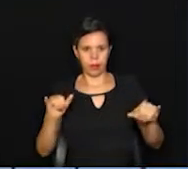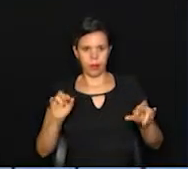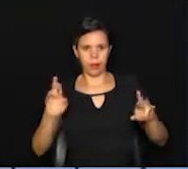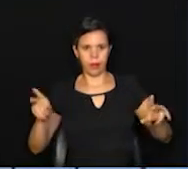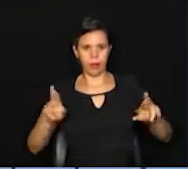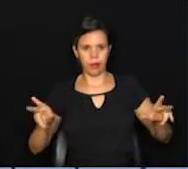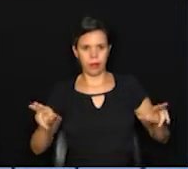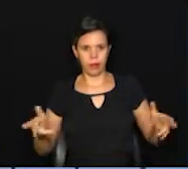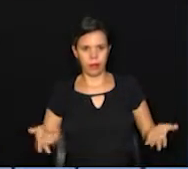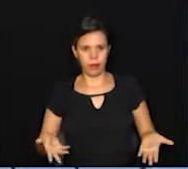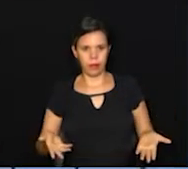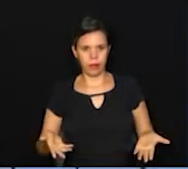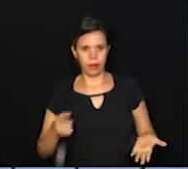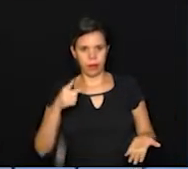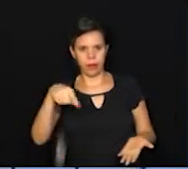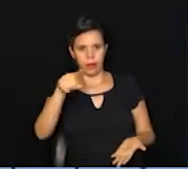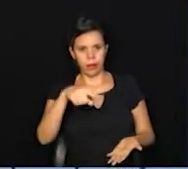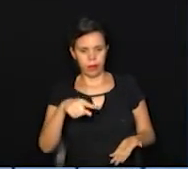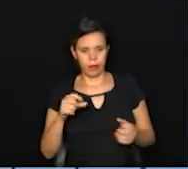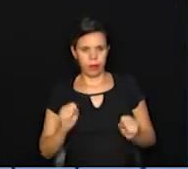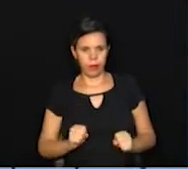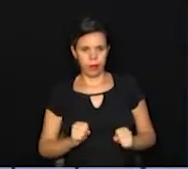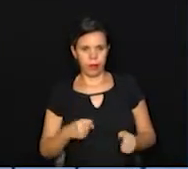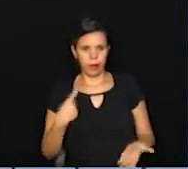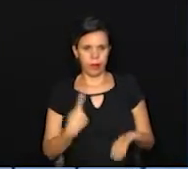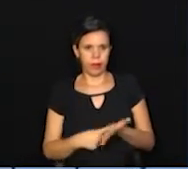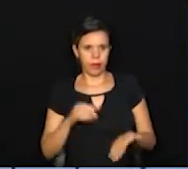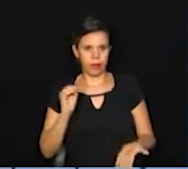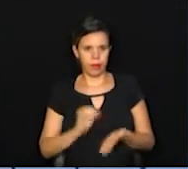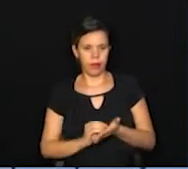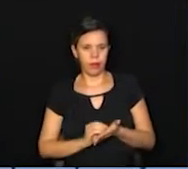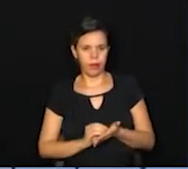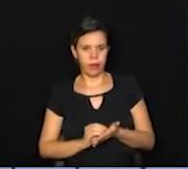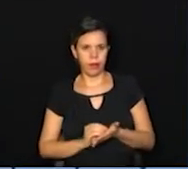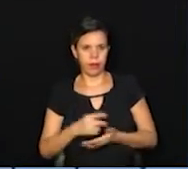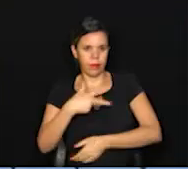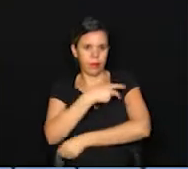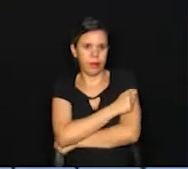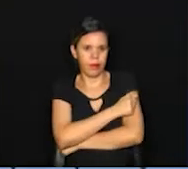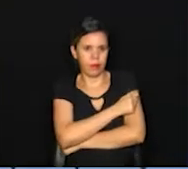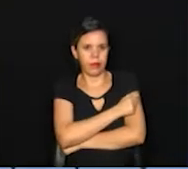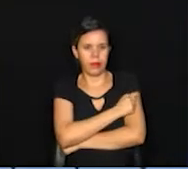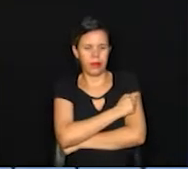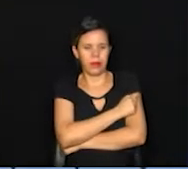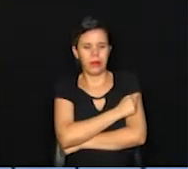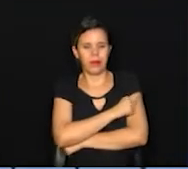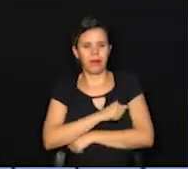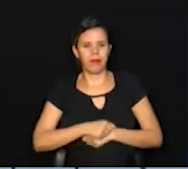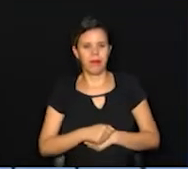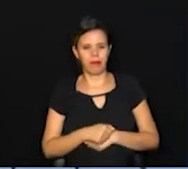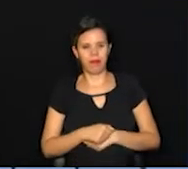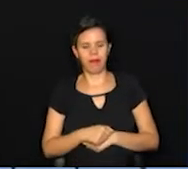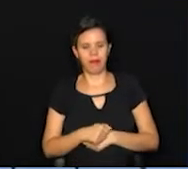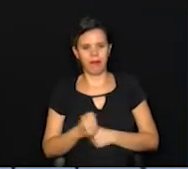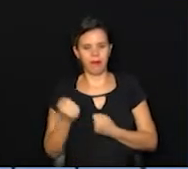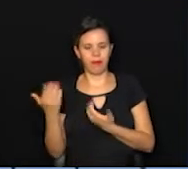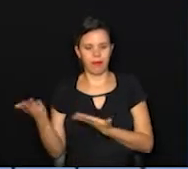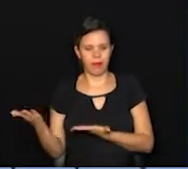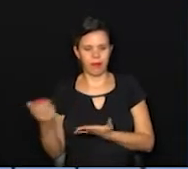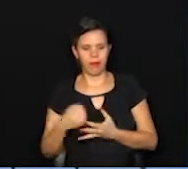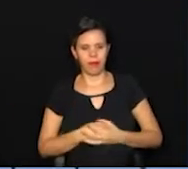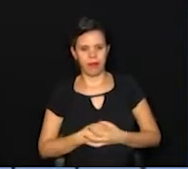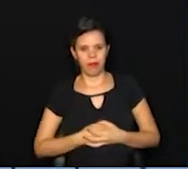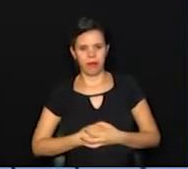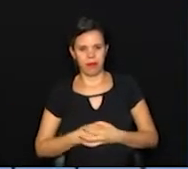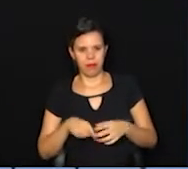diferentes e você pode agendar através do vacina.campinas.sp.gov.br